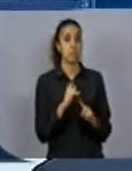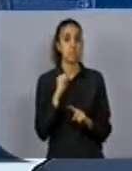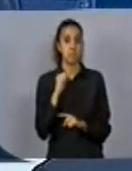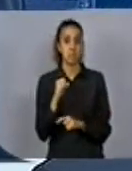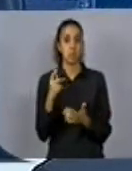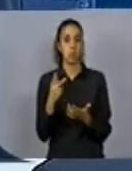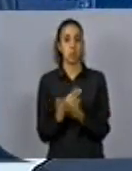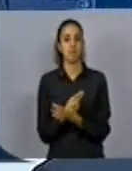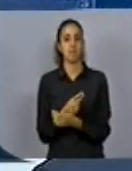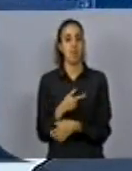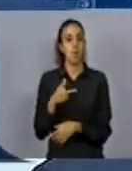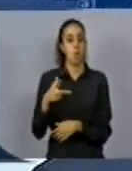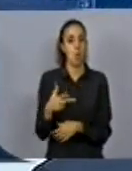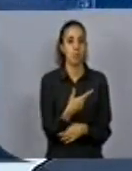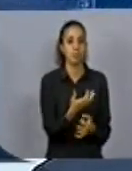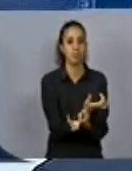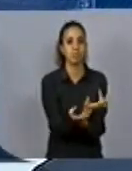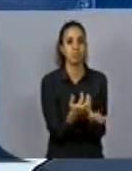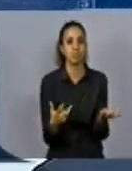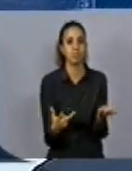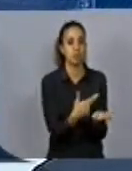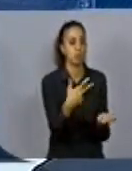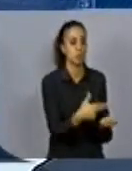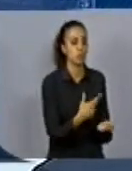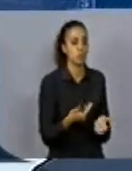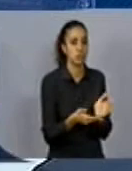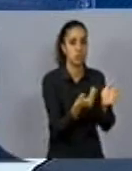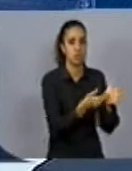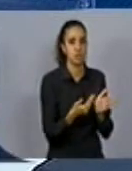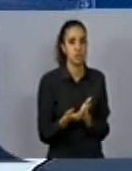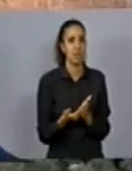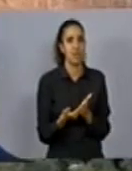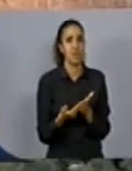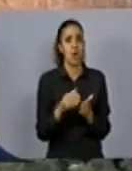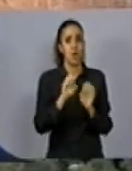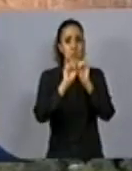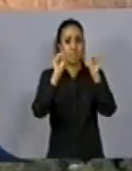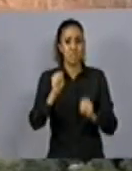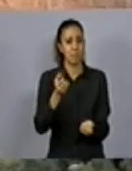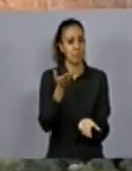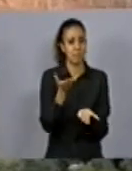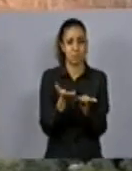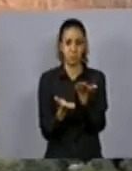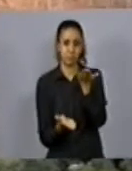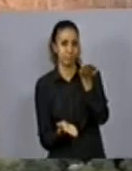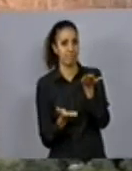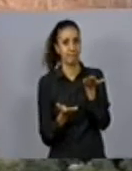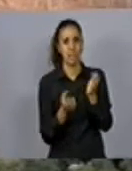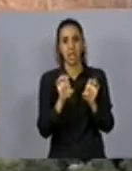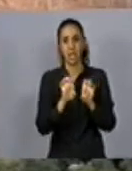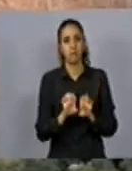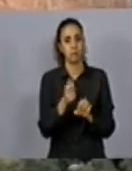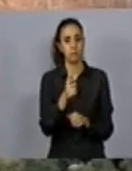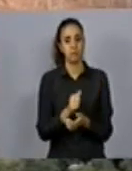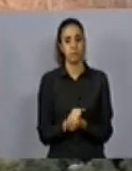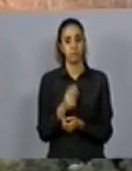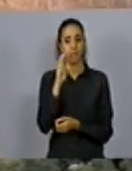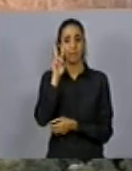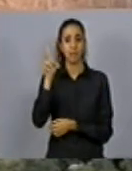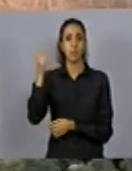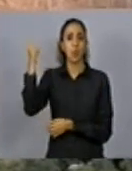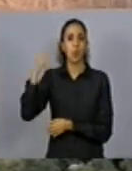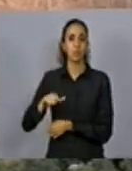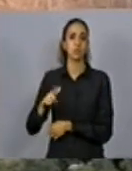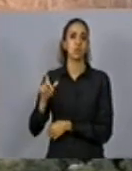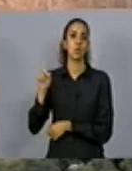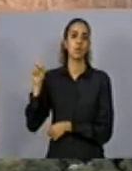cortes de vegetação, isso desestabiliza todo o sistema. Veja uma situação como essa a se repetir em